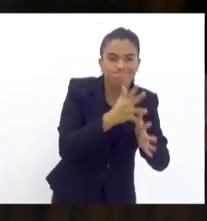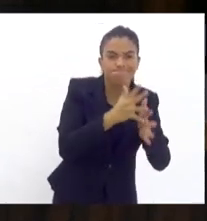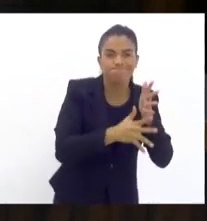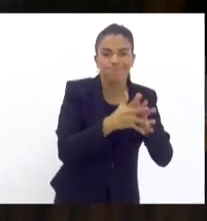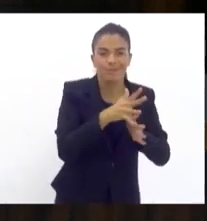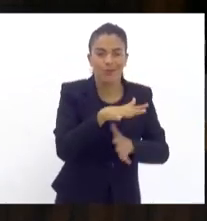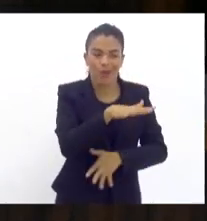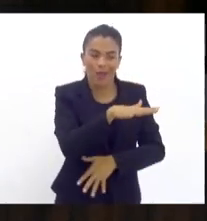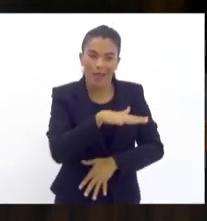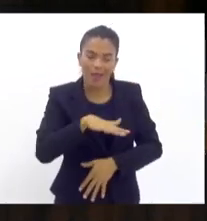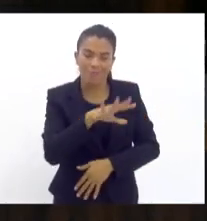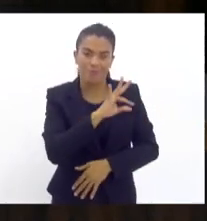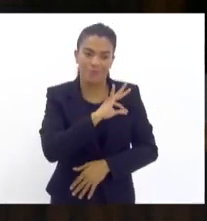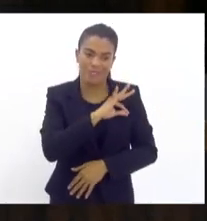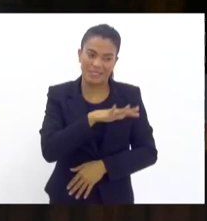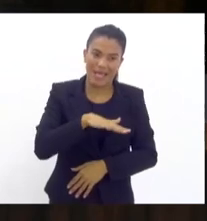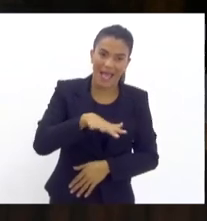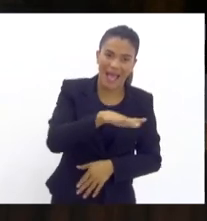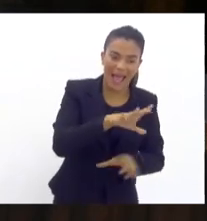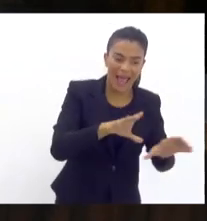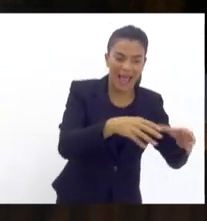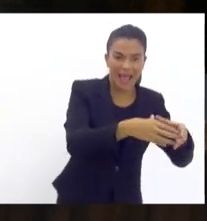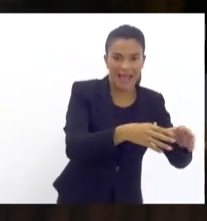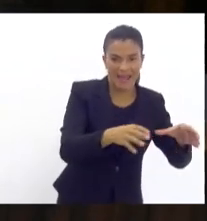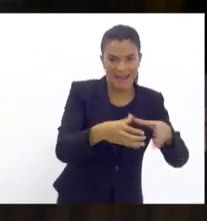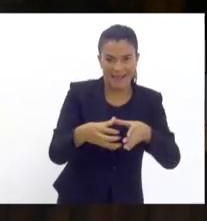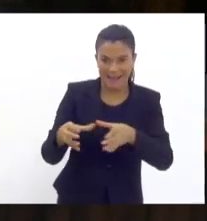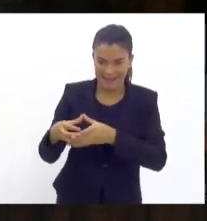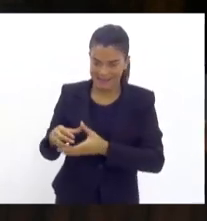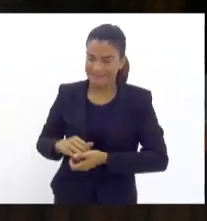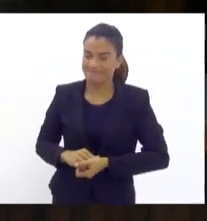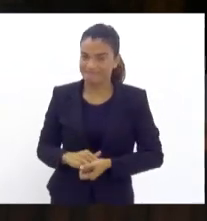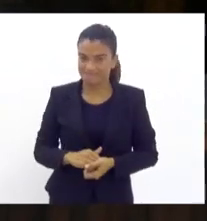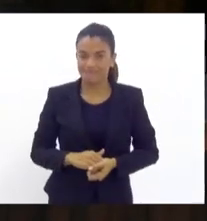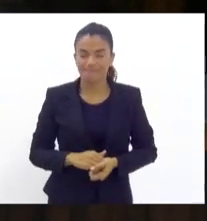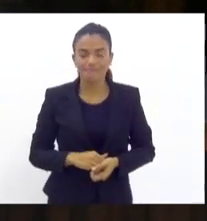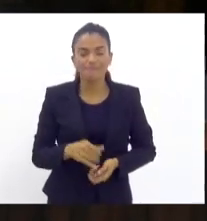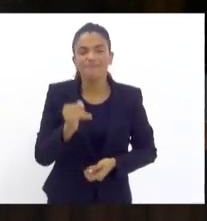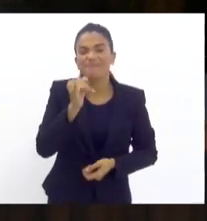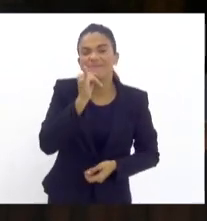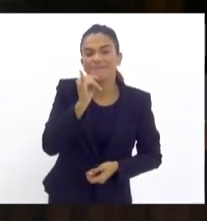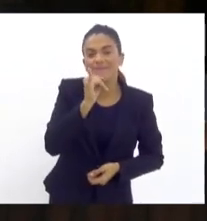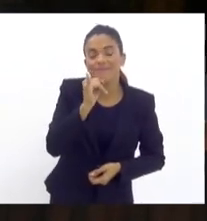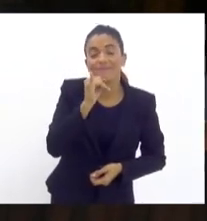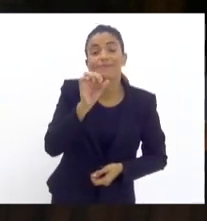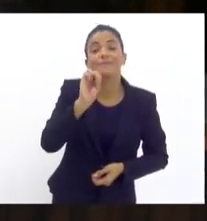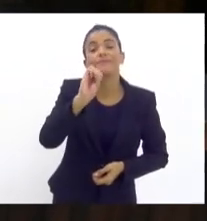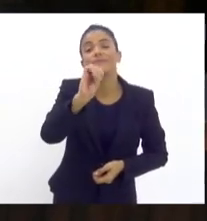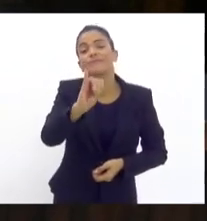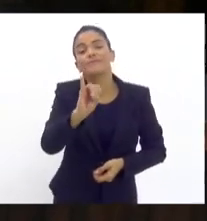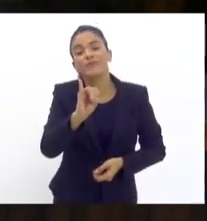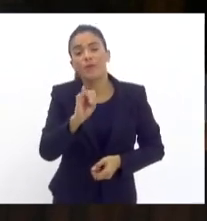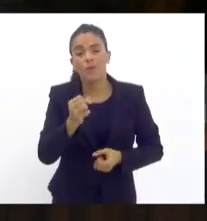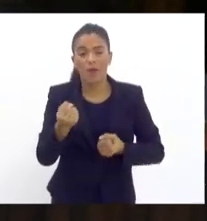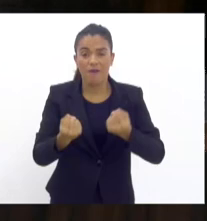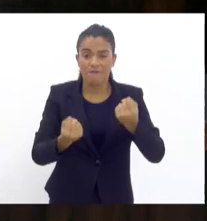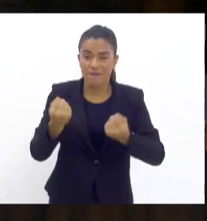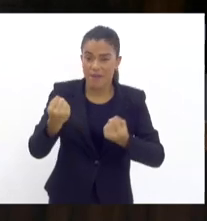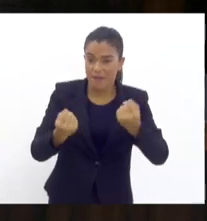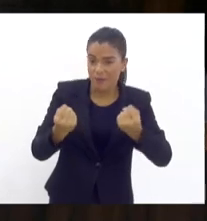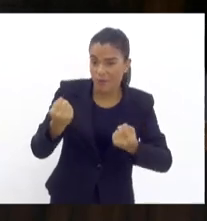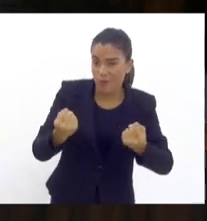as forças policiais naquelas questões que já são vulneráveis como por exemplo se fosse o caso de uma viatura